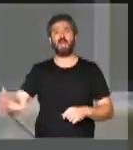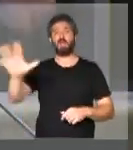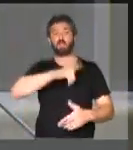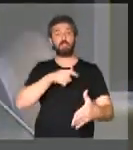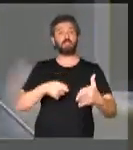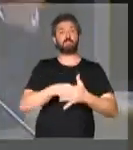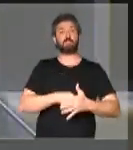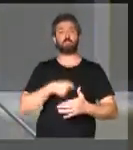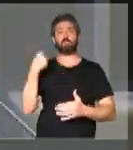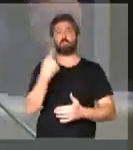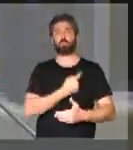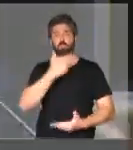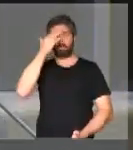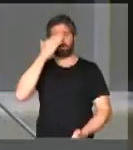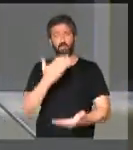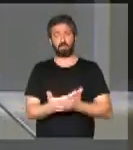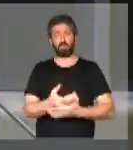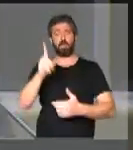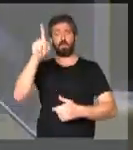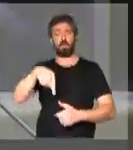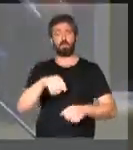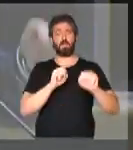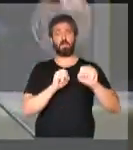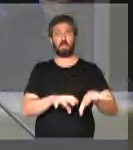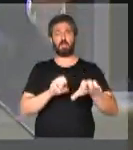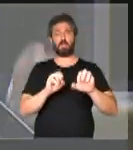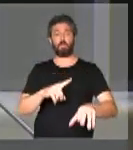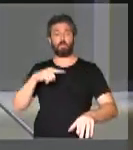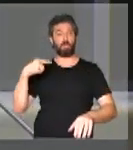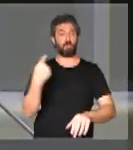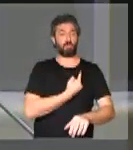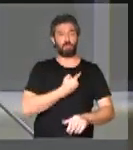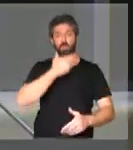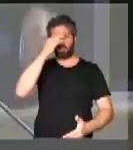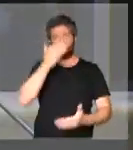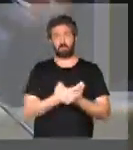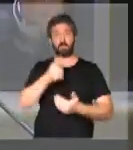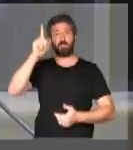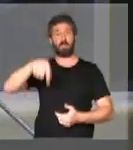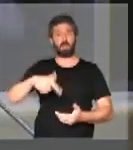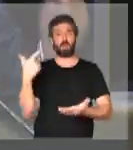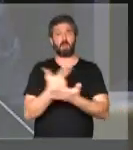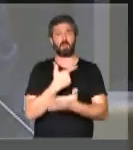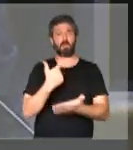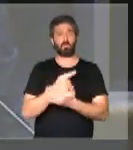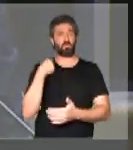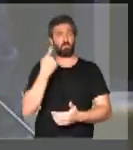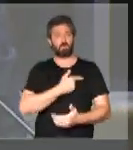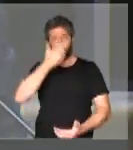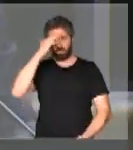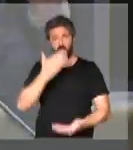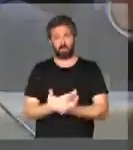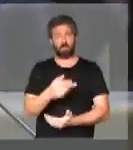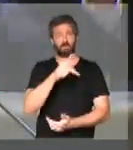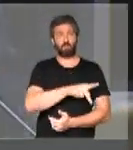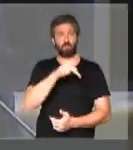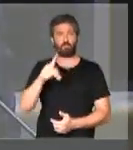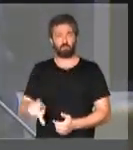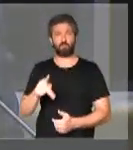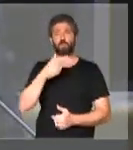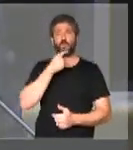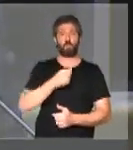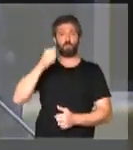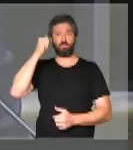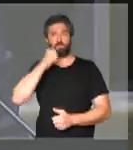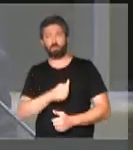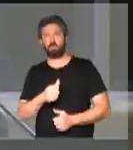insiste. Nós acreditamos na educação, nós acreditamos nos livros, nós acreditamos nas professoras, nos